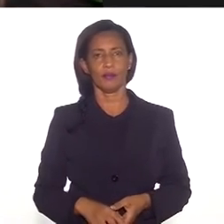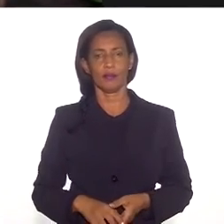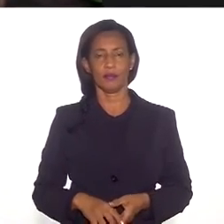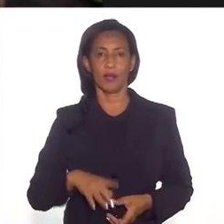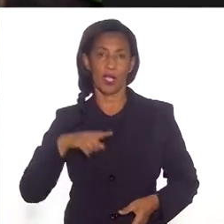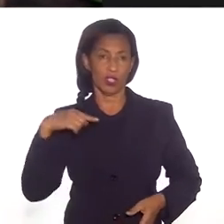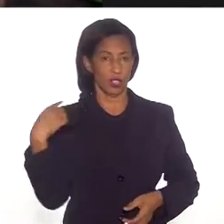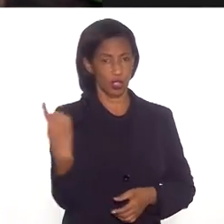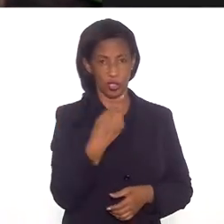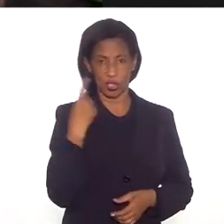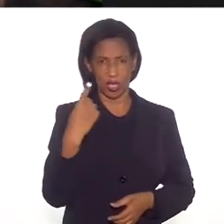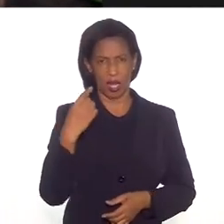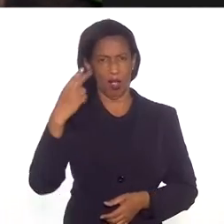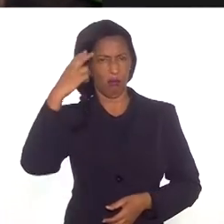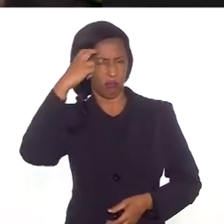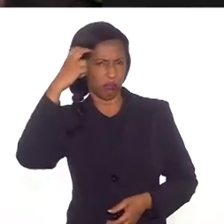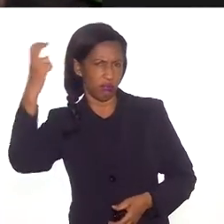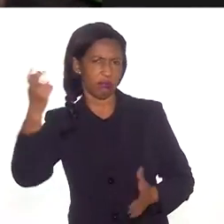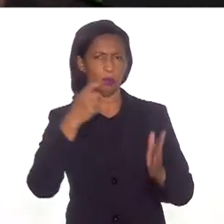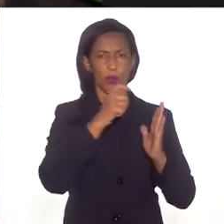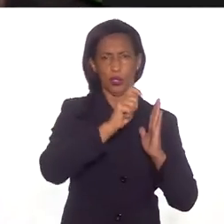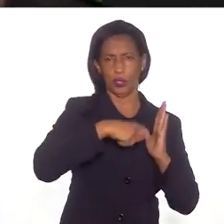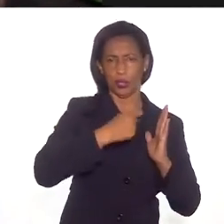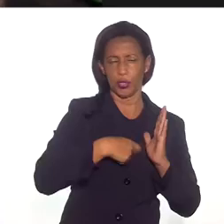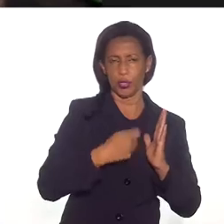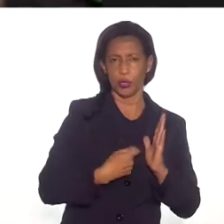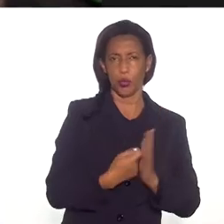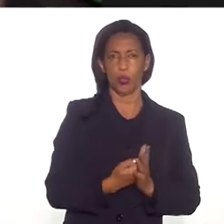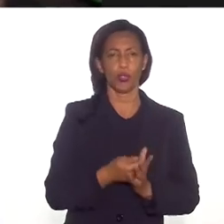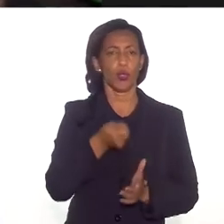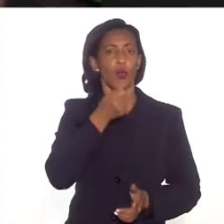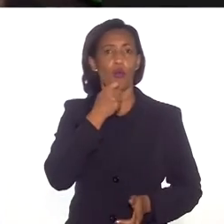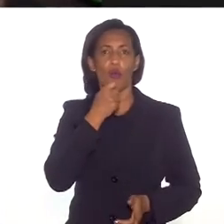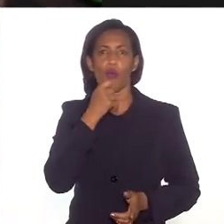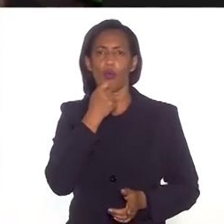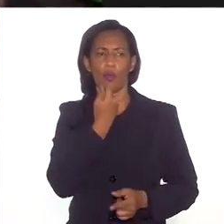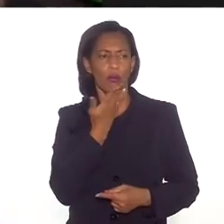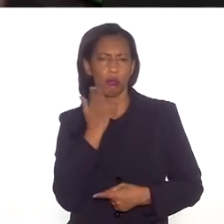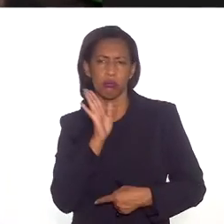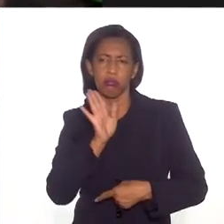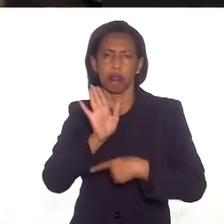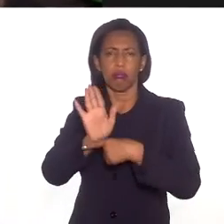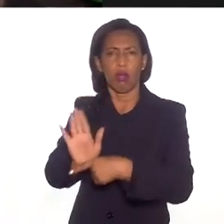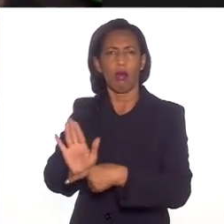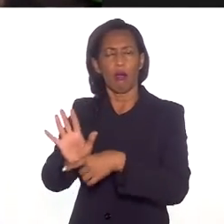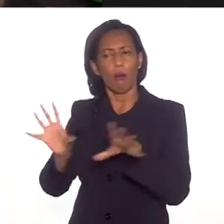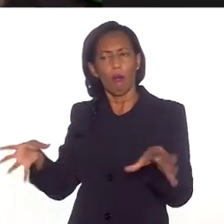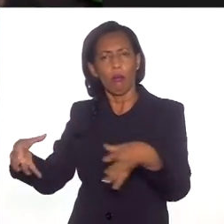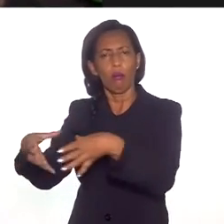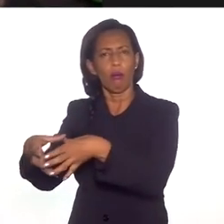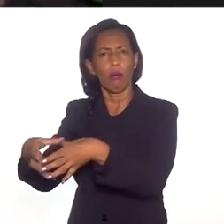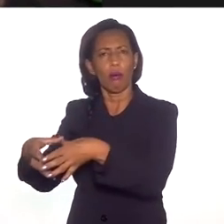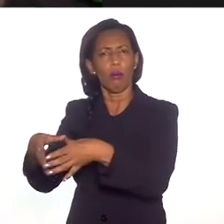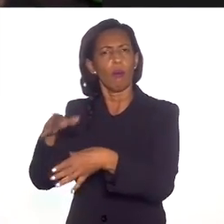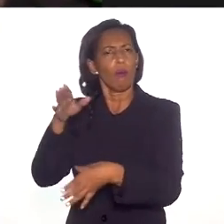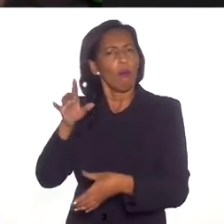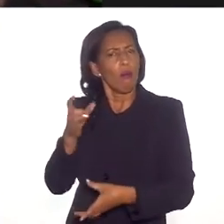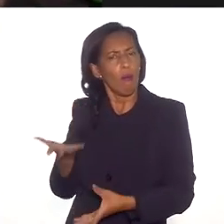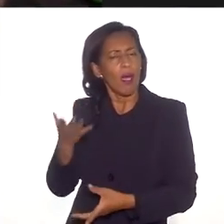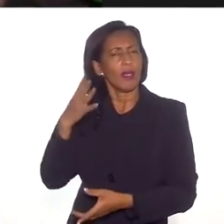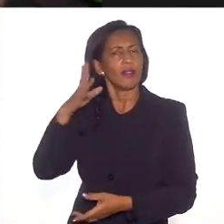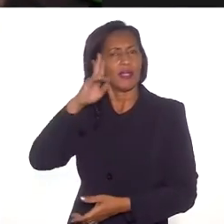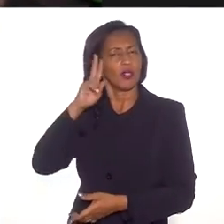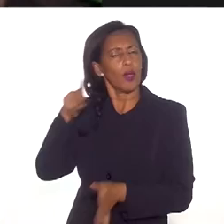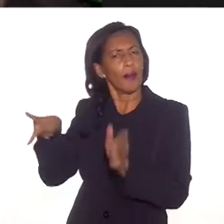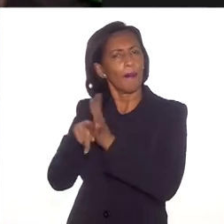geral por escritores, por editores, e que não davam nenhum retorno para as comunidades, sendo que essas histórias eram